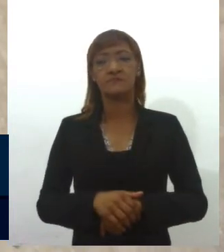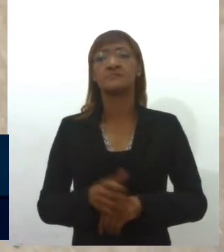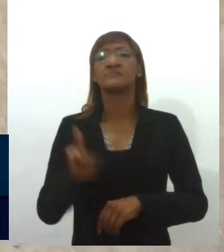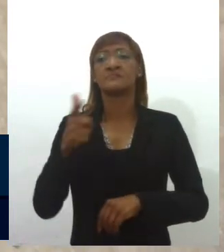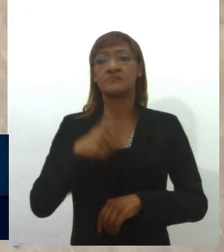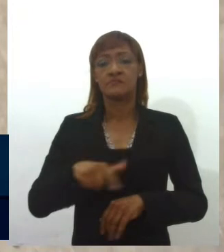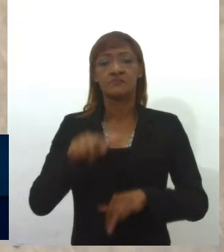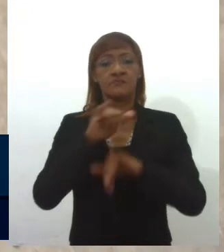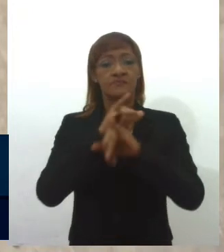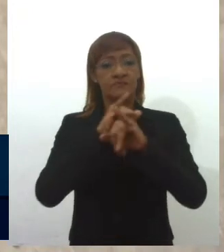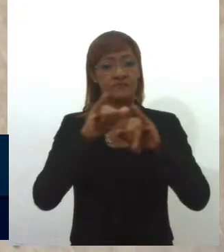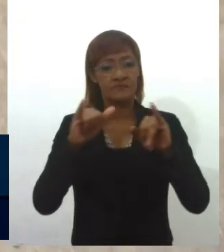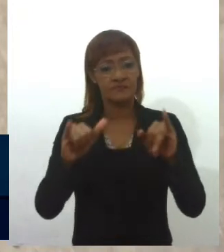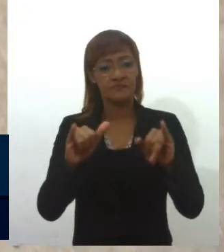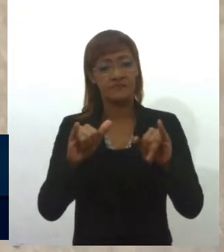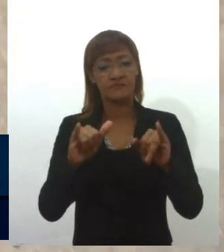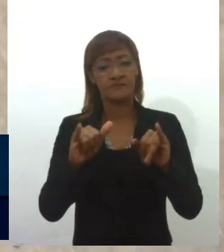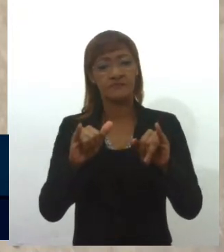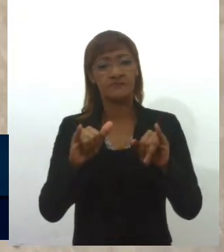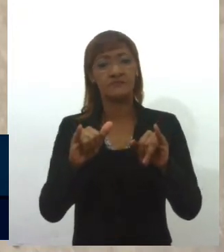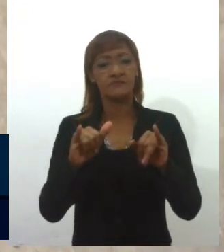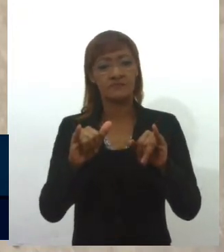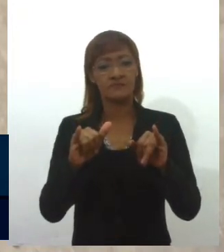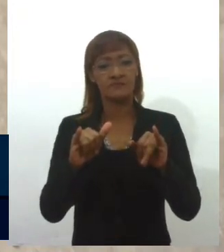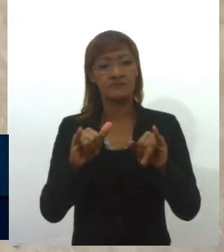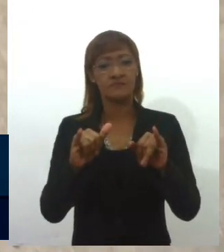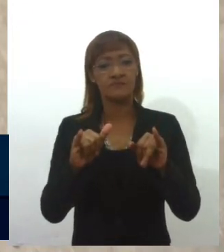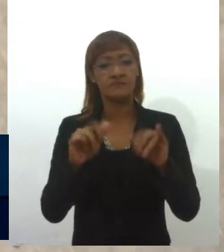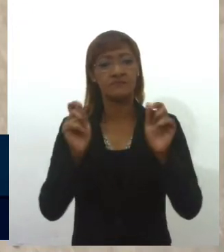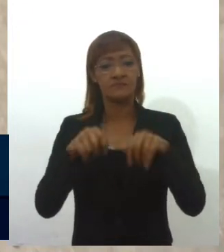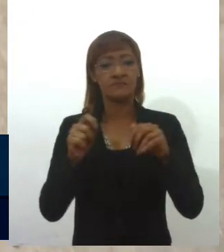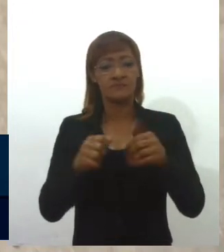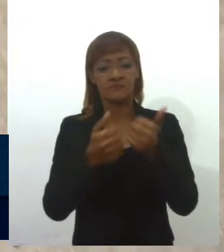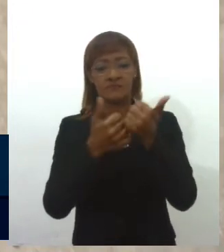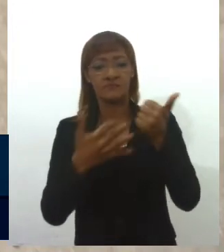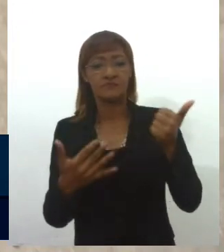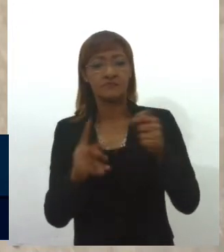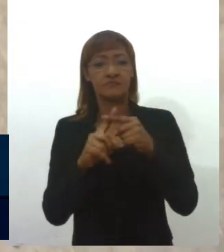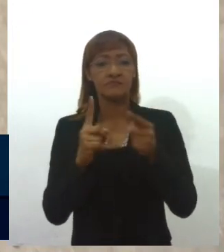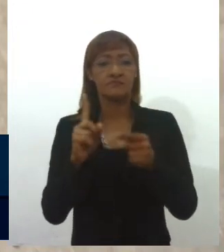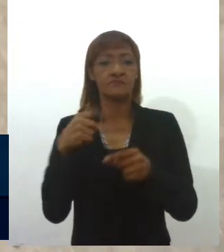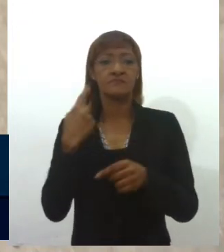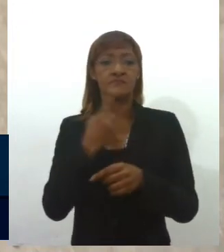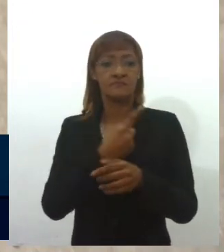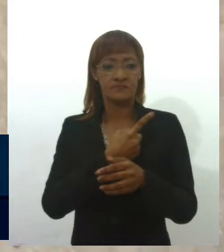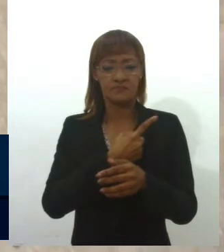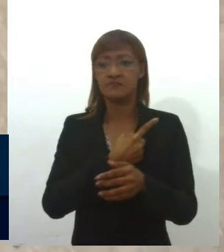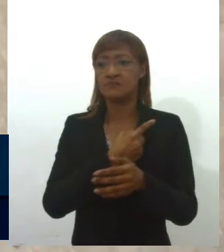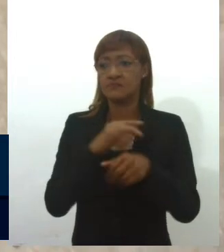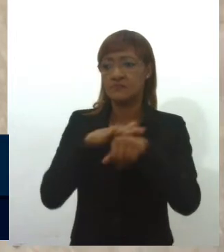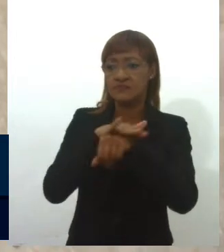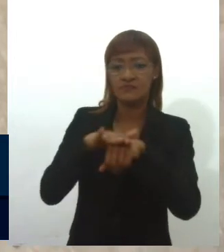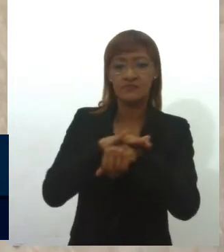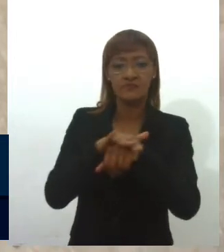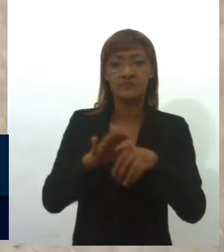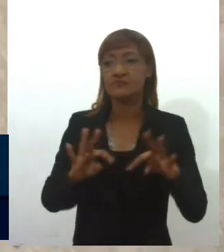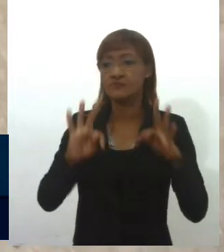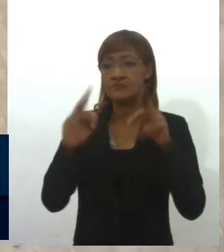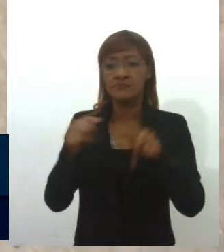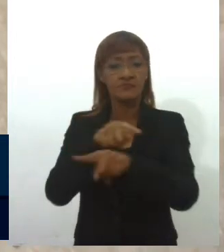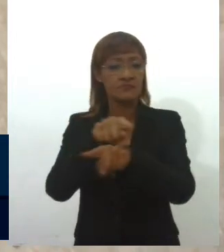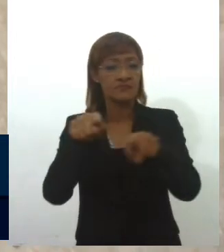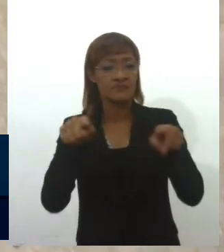que poderia ser uma discrecionalidade da mesa diretora, mas que nós fizemos o contrário. nós conversamos com todos os